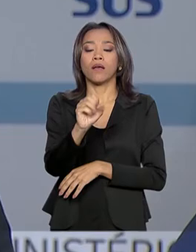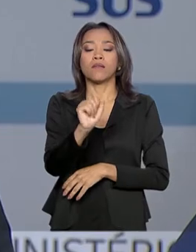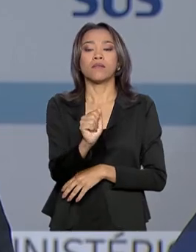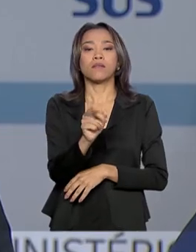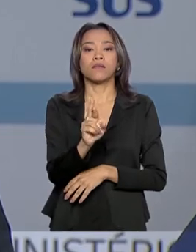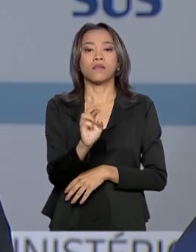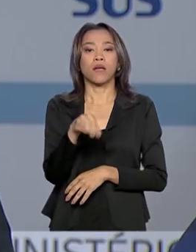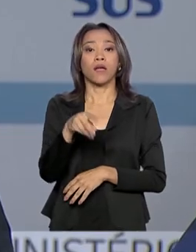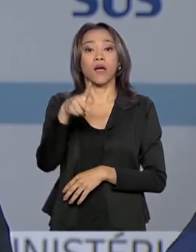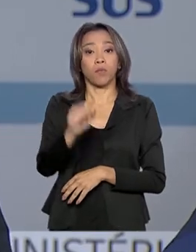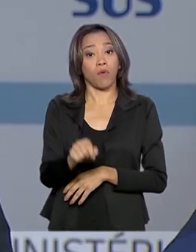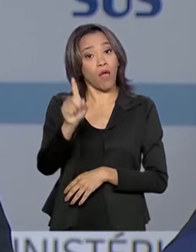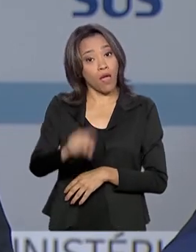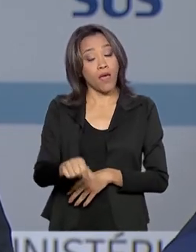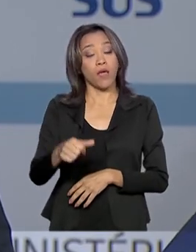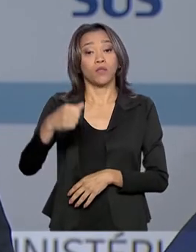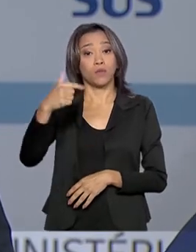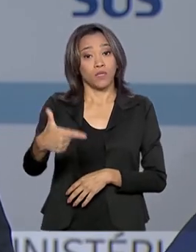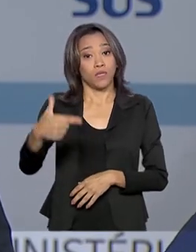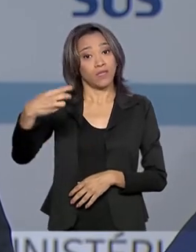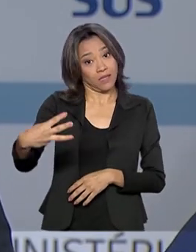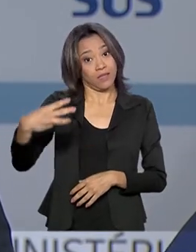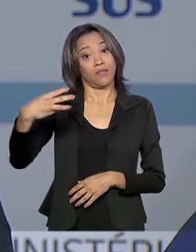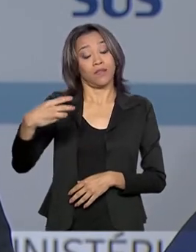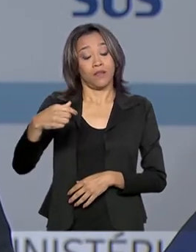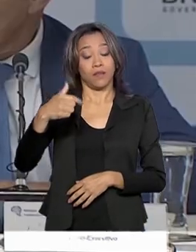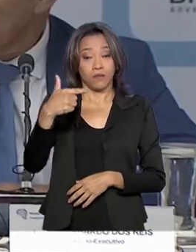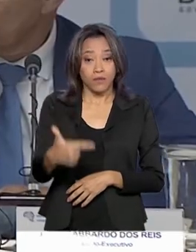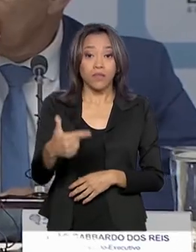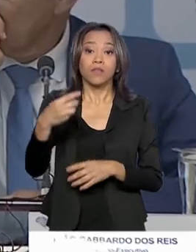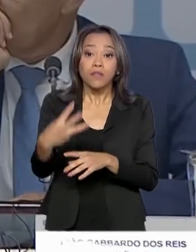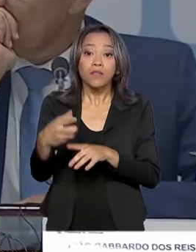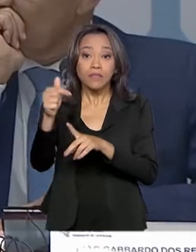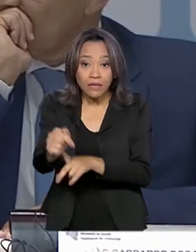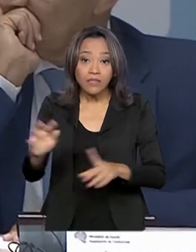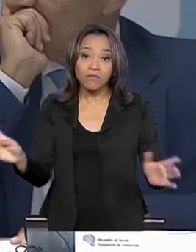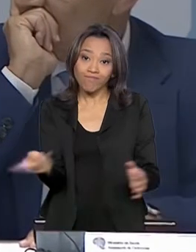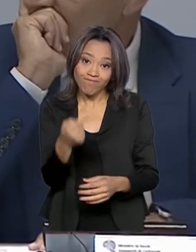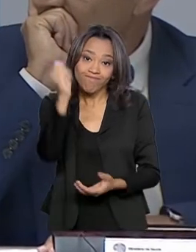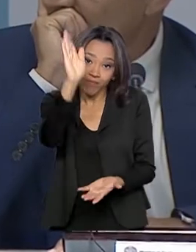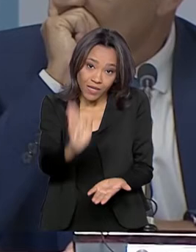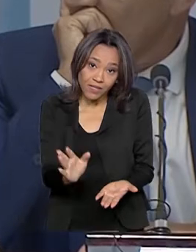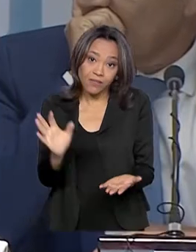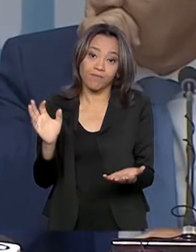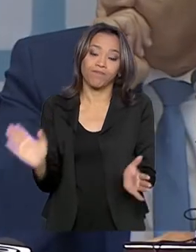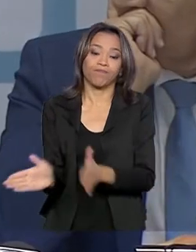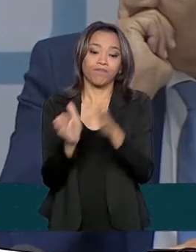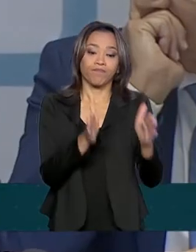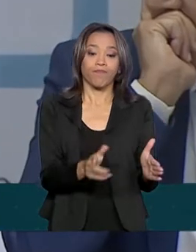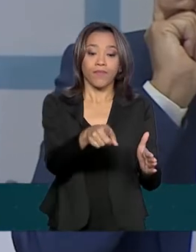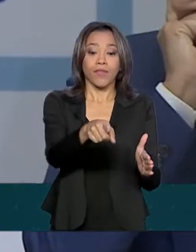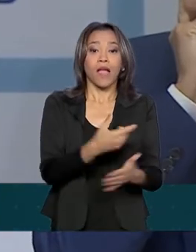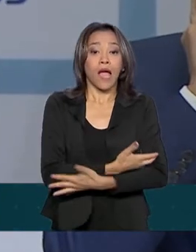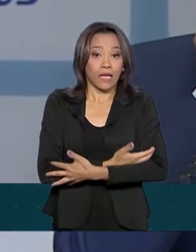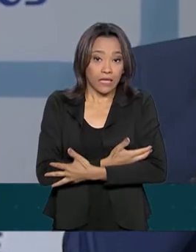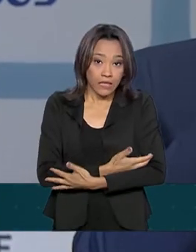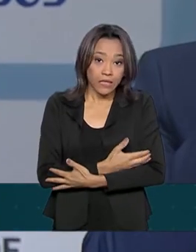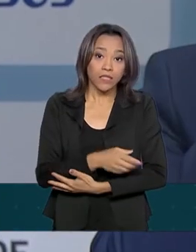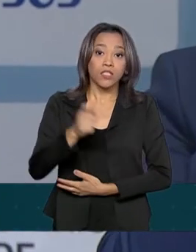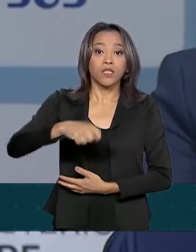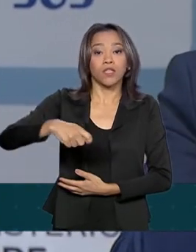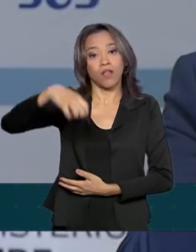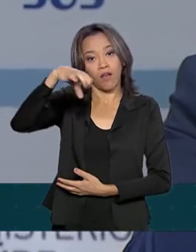337 casos confirmados de sarampo no Brasil. Essa criança tinha nove meses, não estava